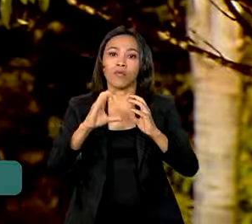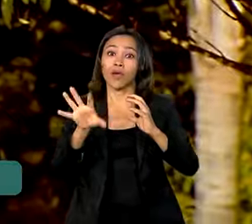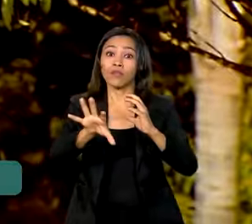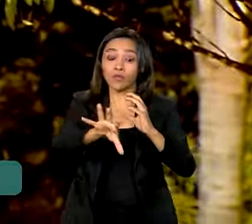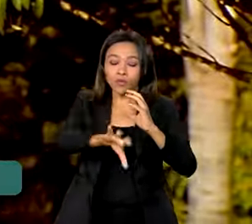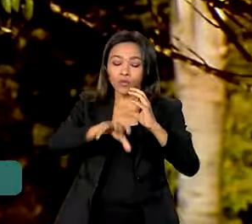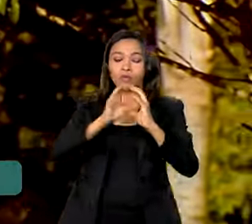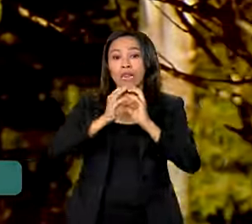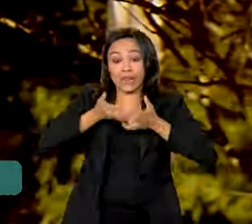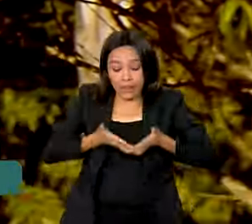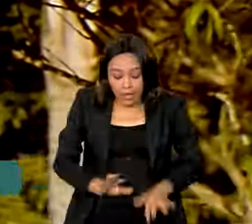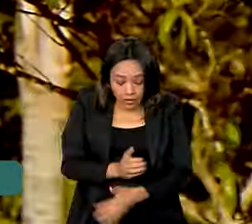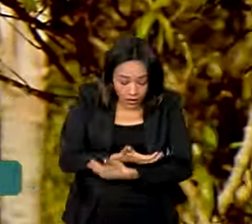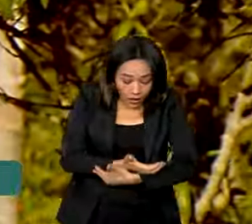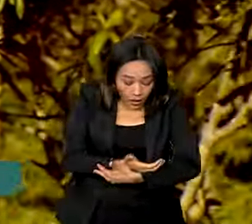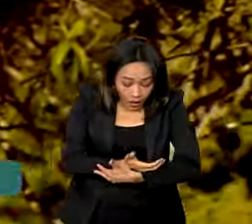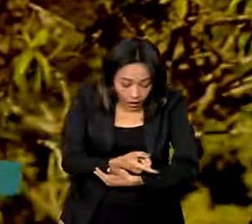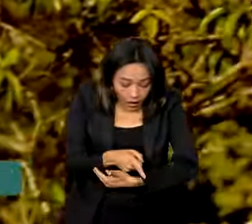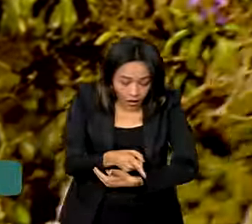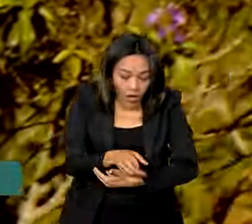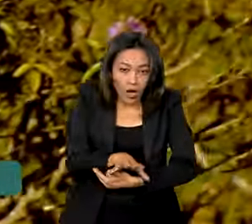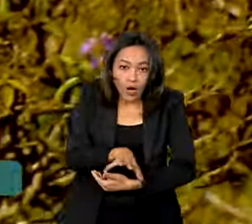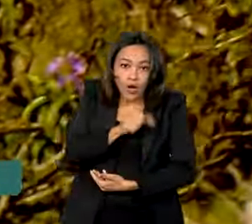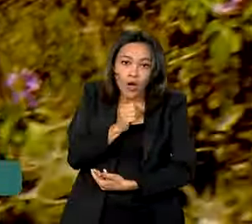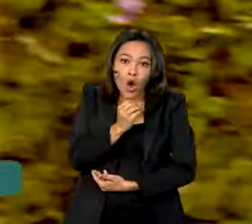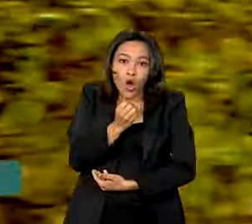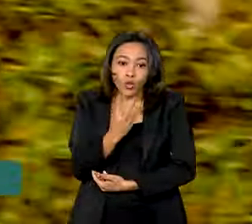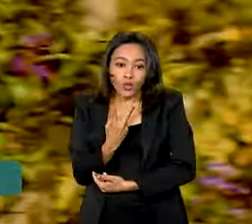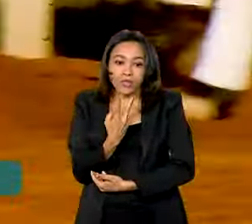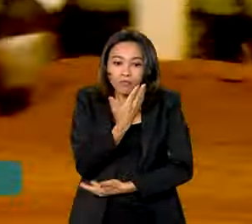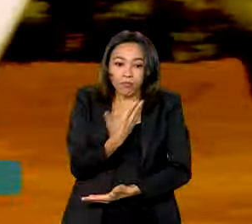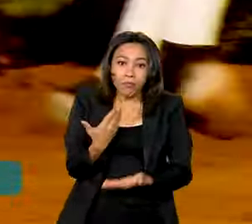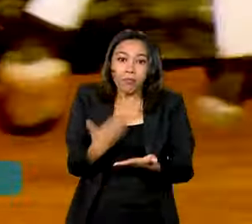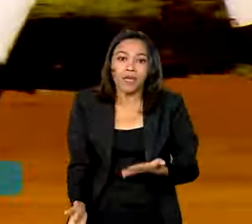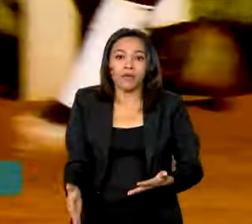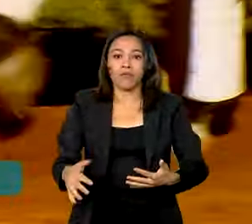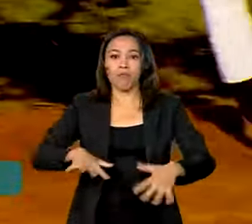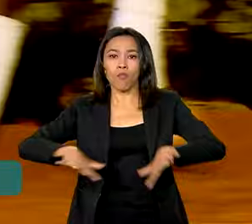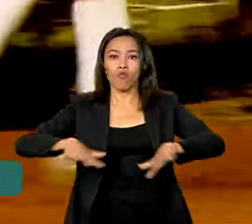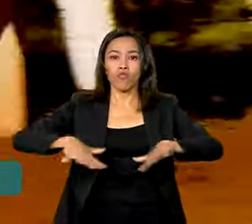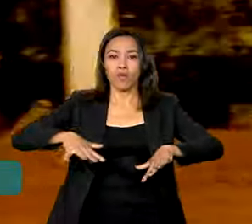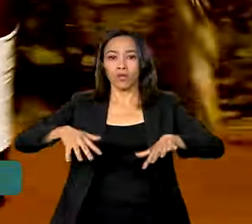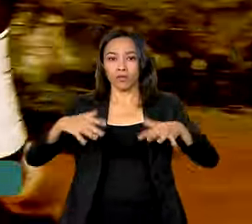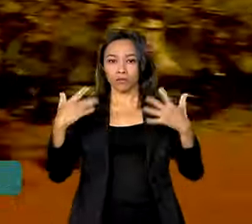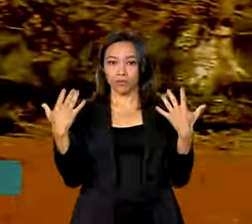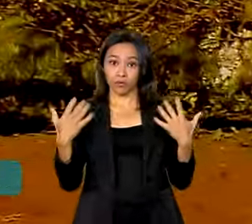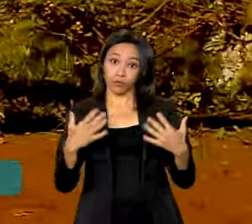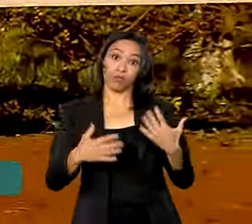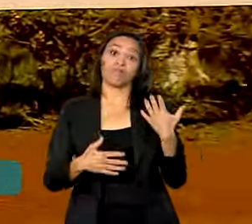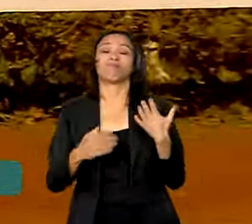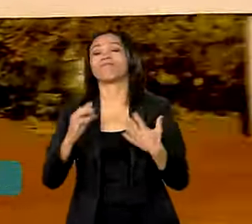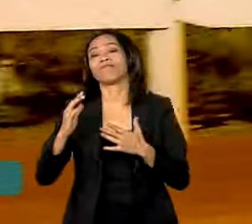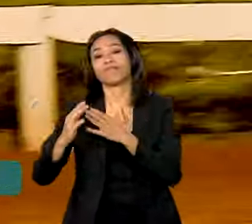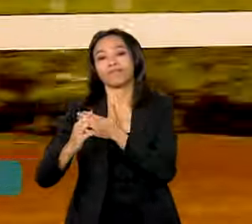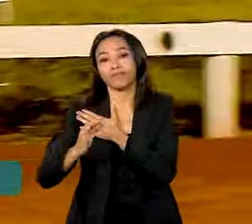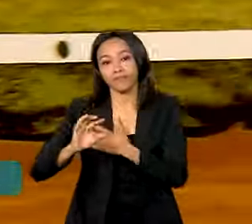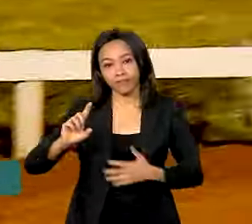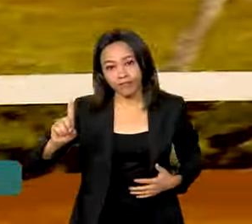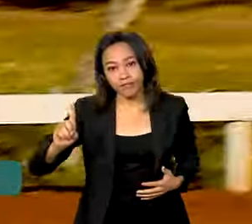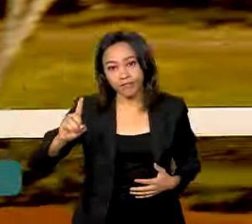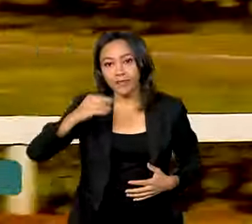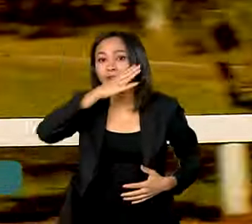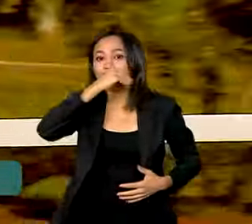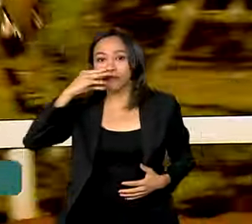incubadora ao nascer e perdeu os movimentos do braço direito em um acidente na adolescência. Encontrou no